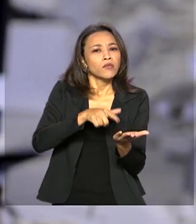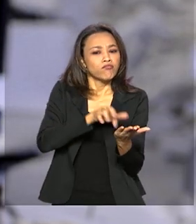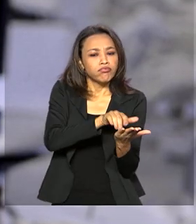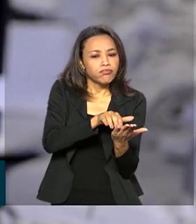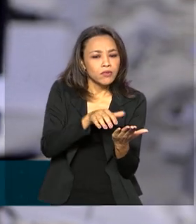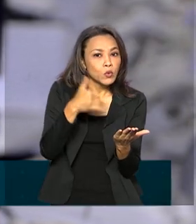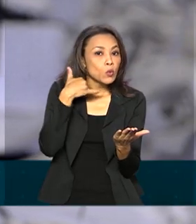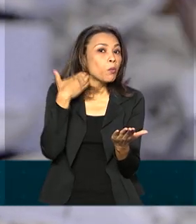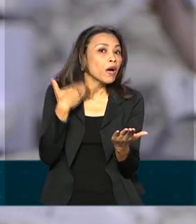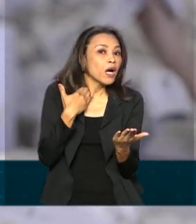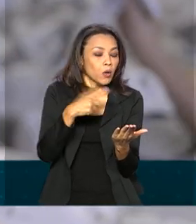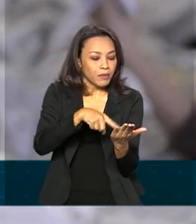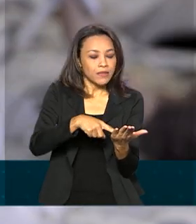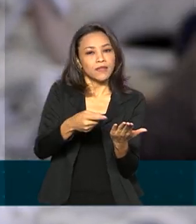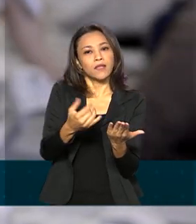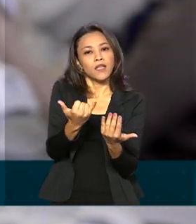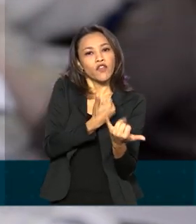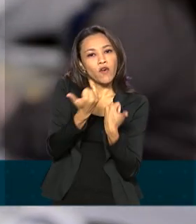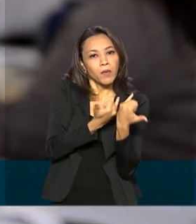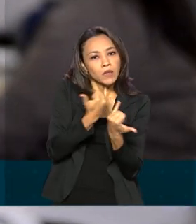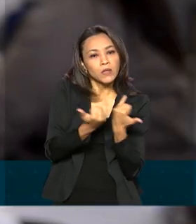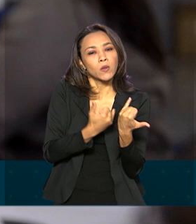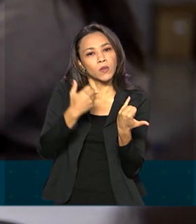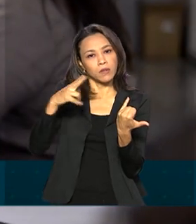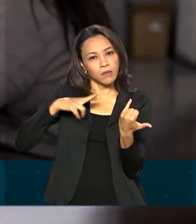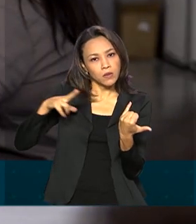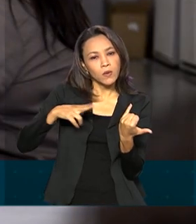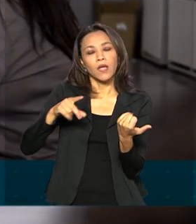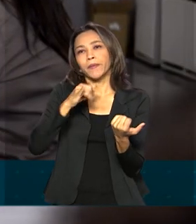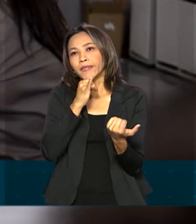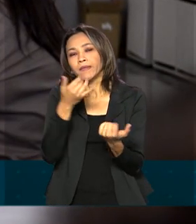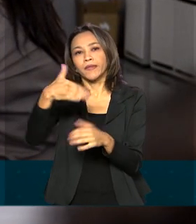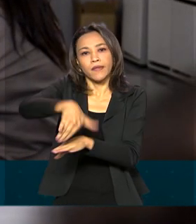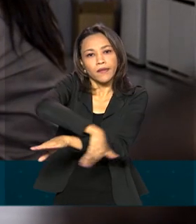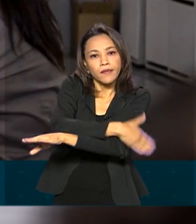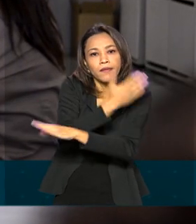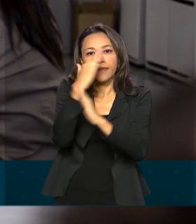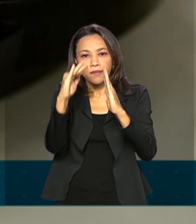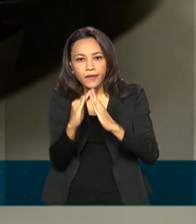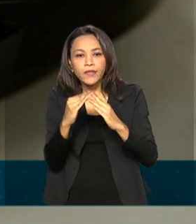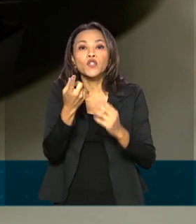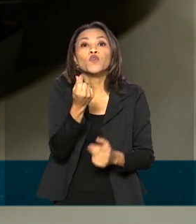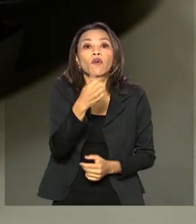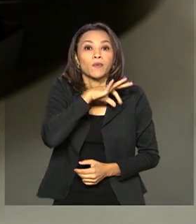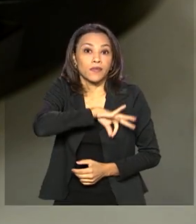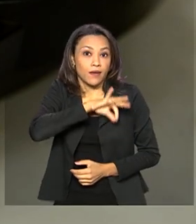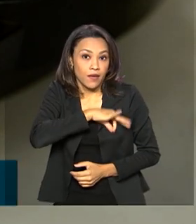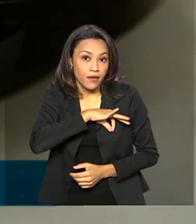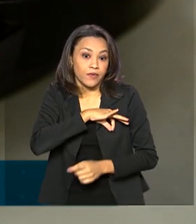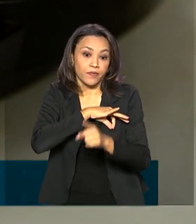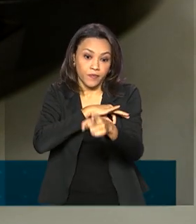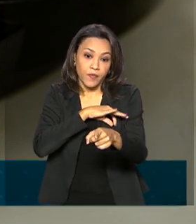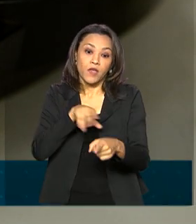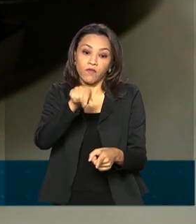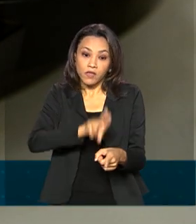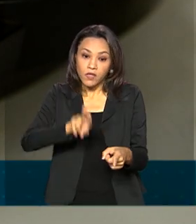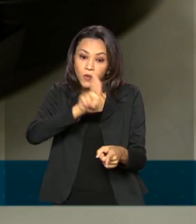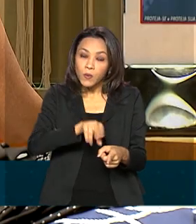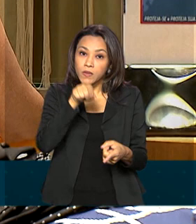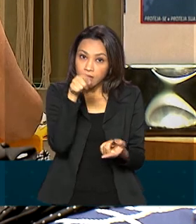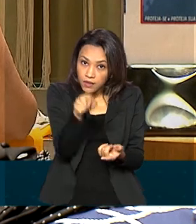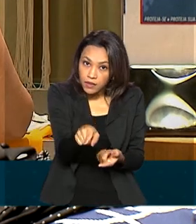precisa dar informações pessoais às instituições, como endereço e valor do salário. À medida que você utiliza esses